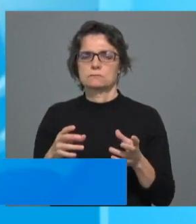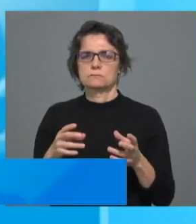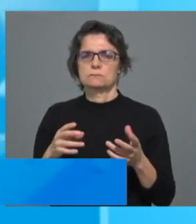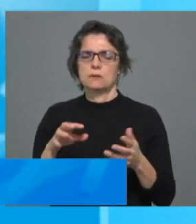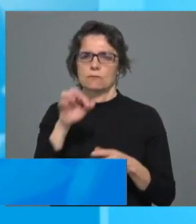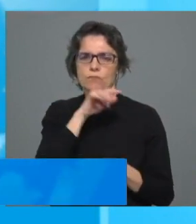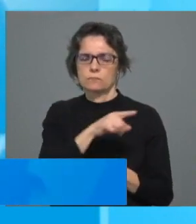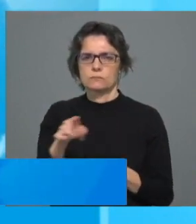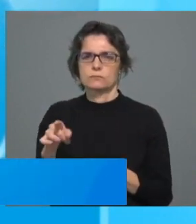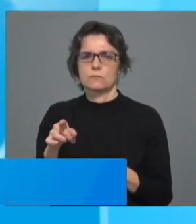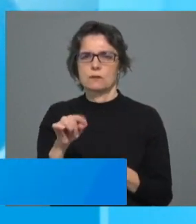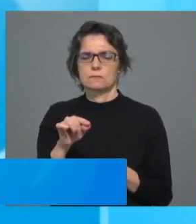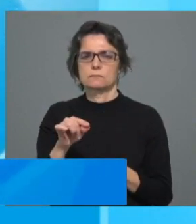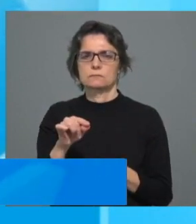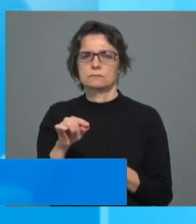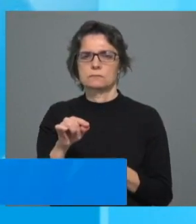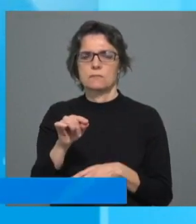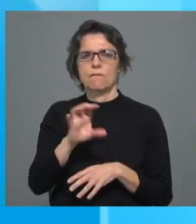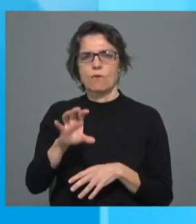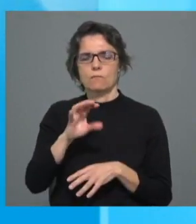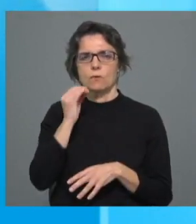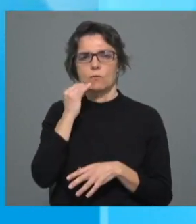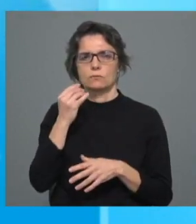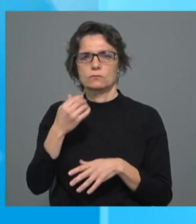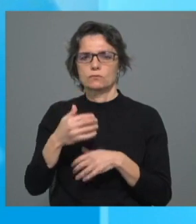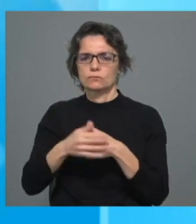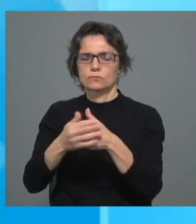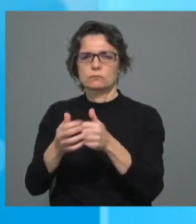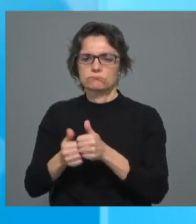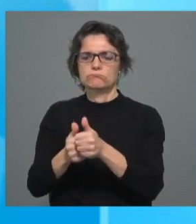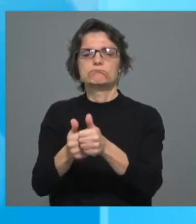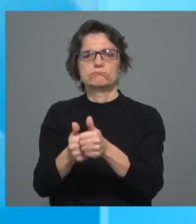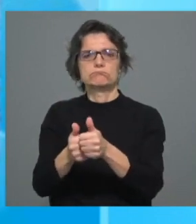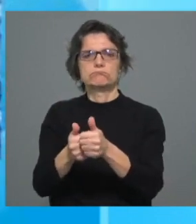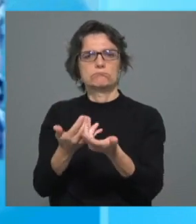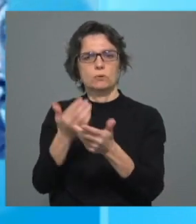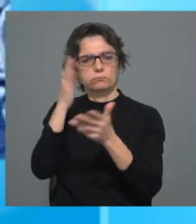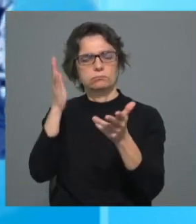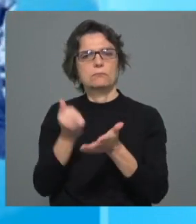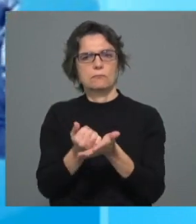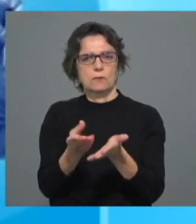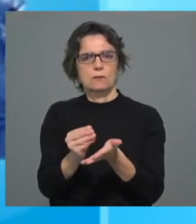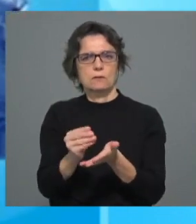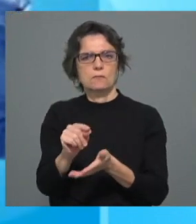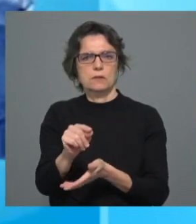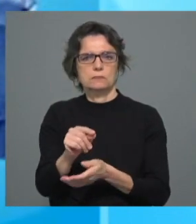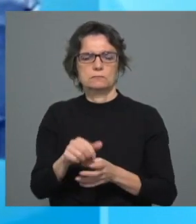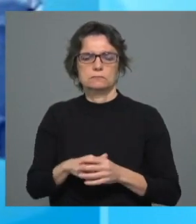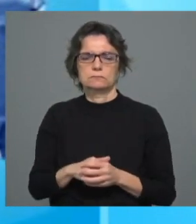acompanhou o professor, de uma forma geral, com grande abertura e apoio. Houve um caso ou outro